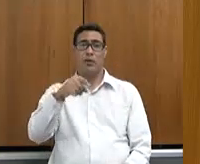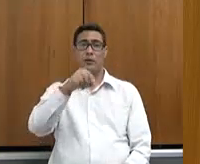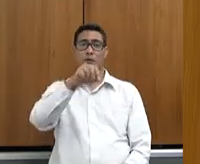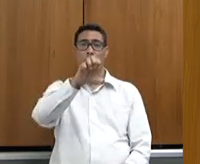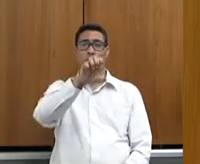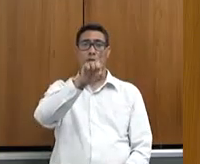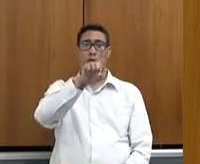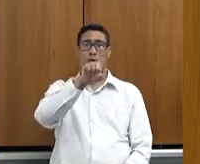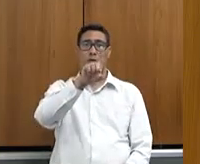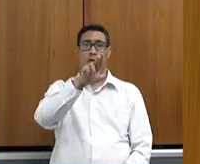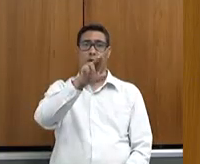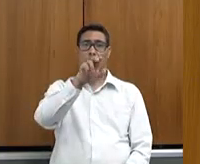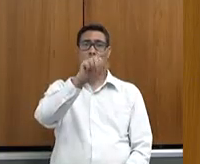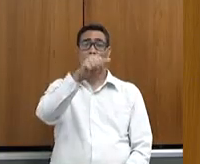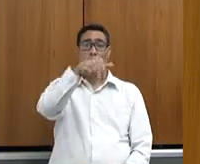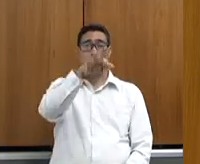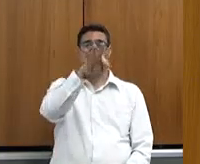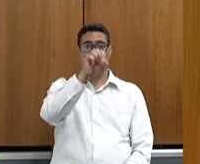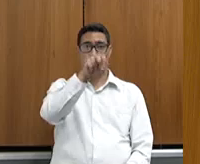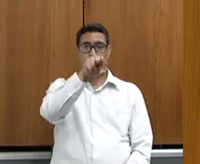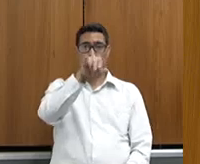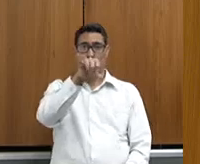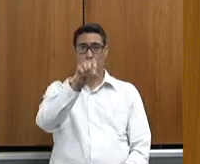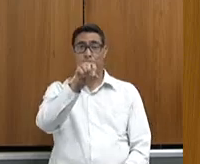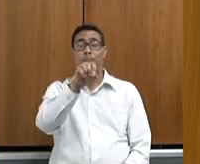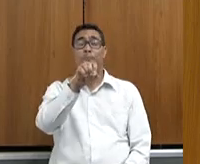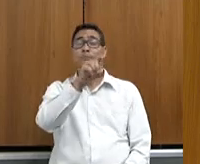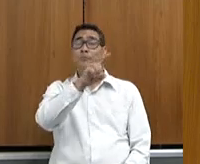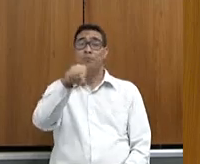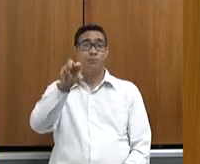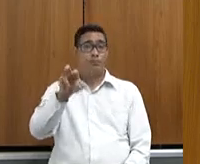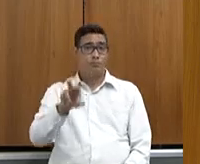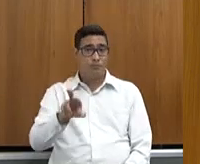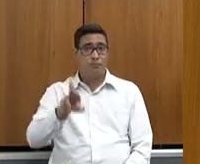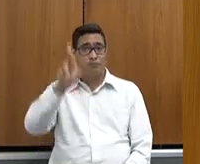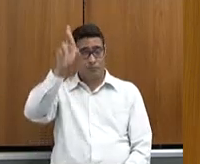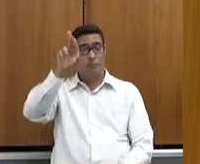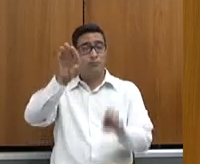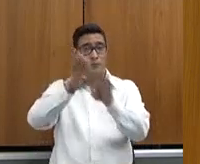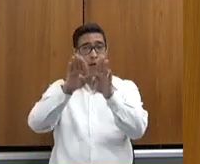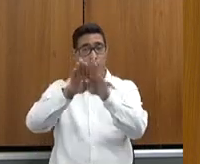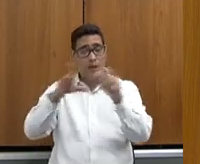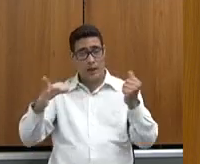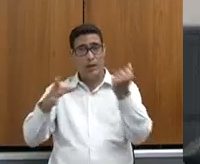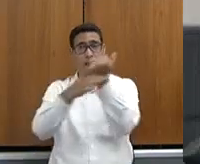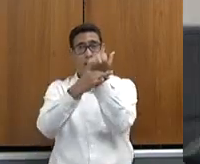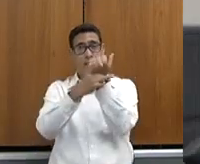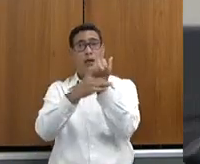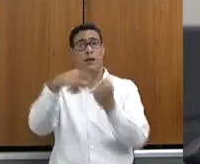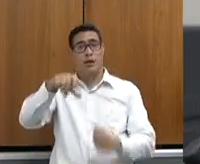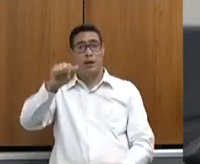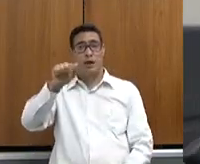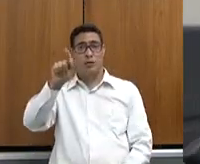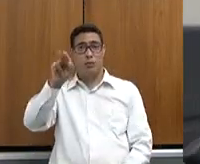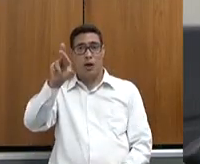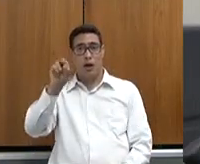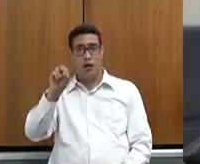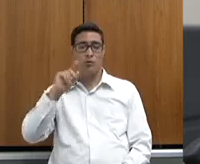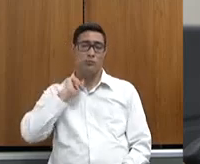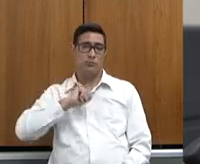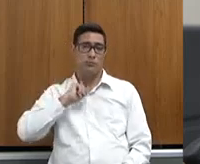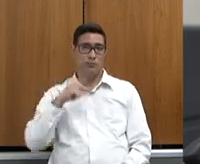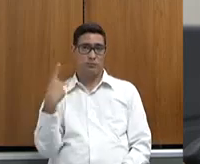da defesa do nosso agro em Minas Gerais, e eu gostaria de compartilhar com vocês